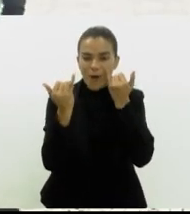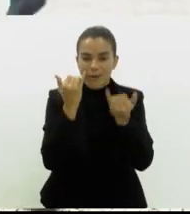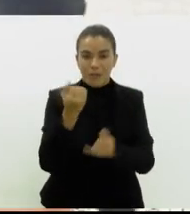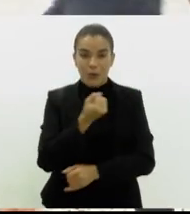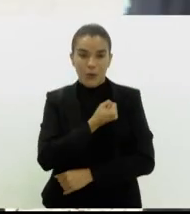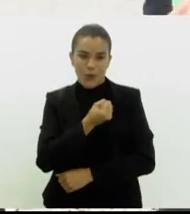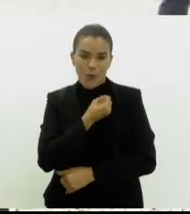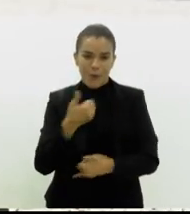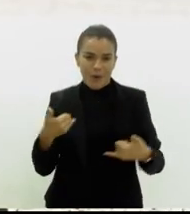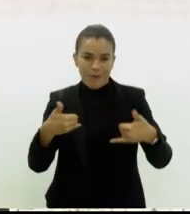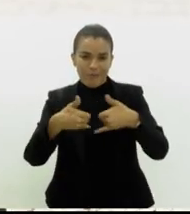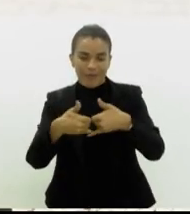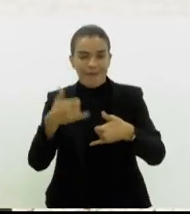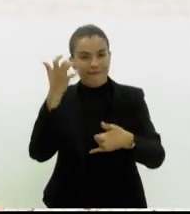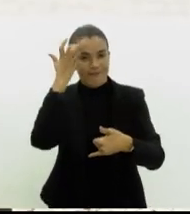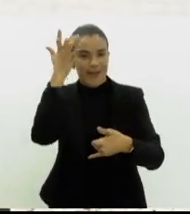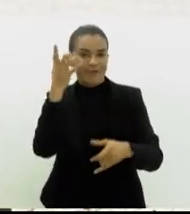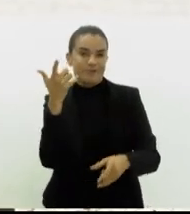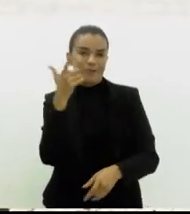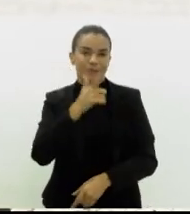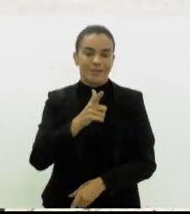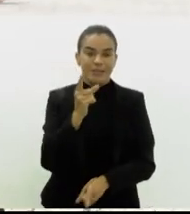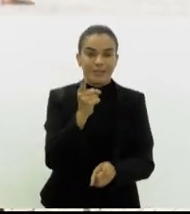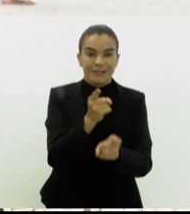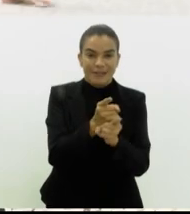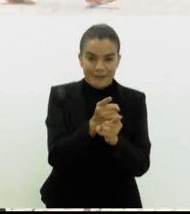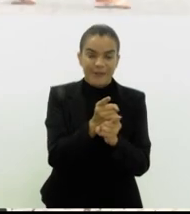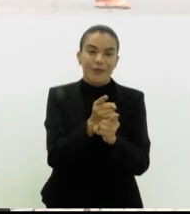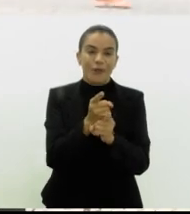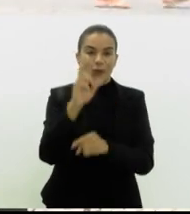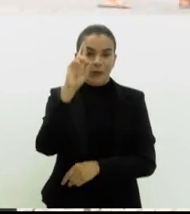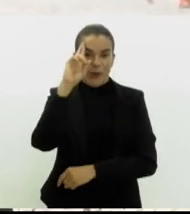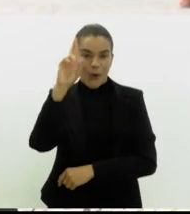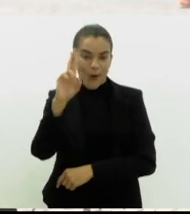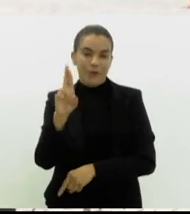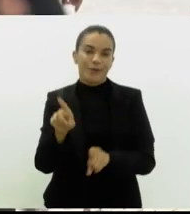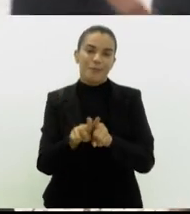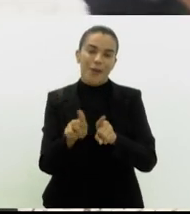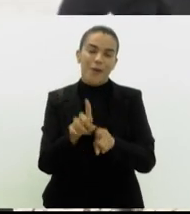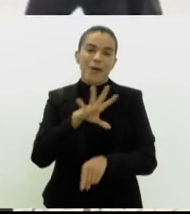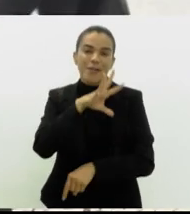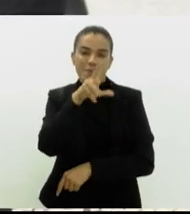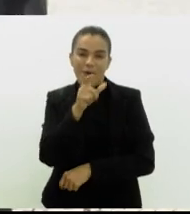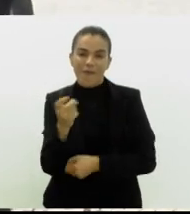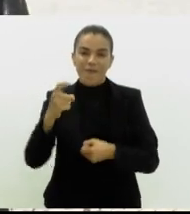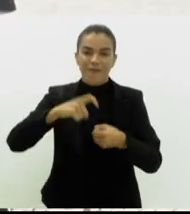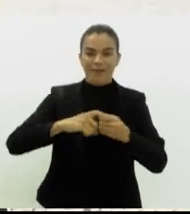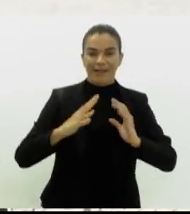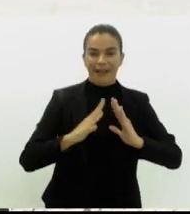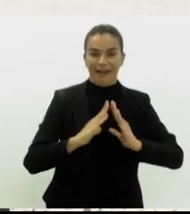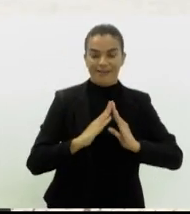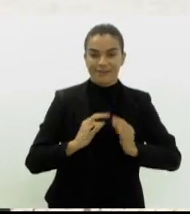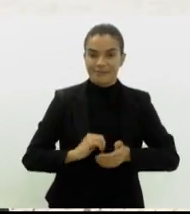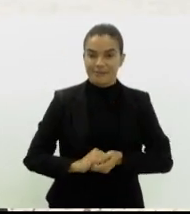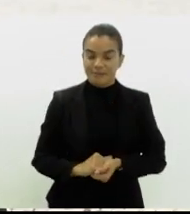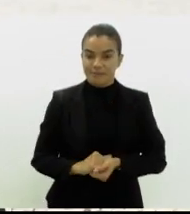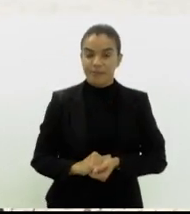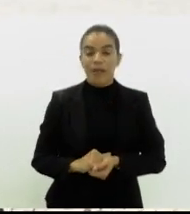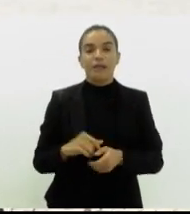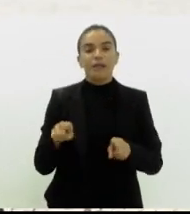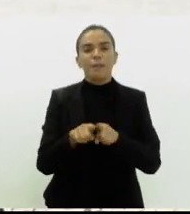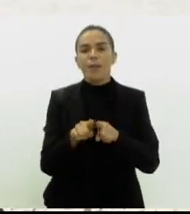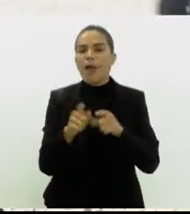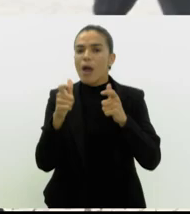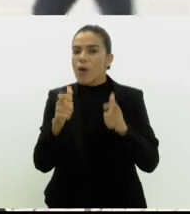telefone, então fica muito mais fácil para a gente conseguir identificar o tutor e o animal retorne à sua casa de origem. E reforçando mais uma vez,